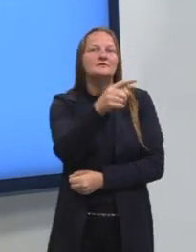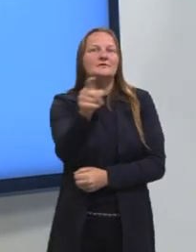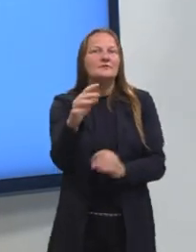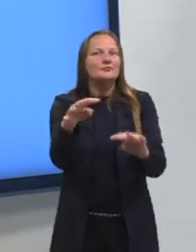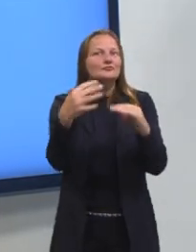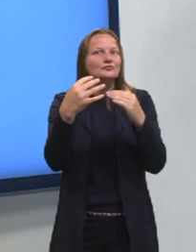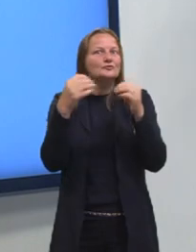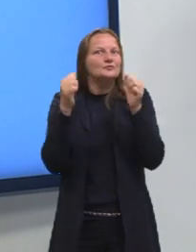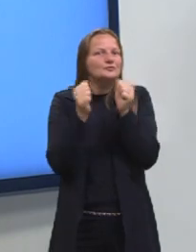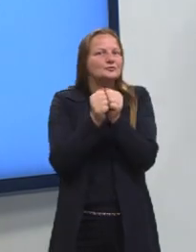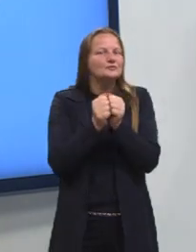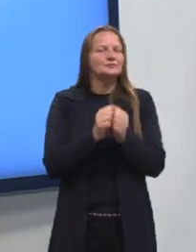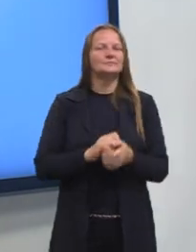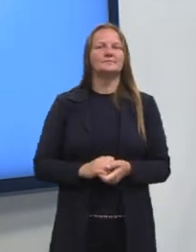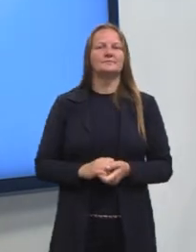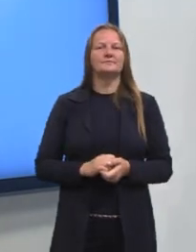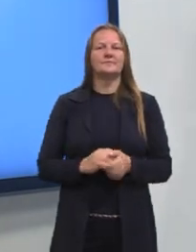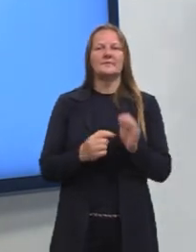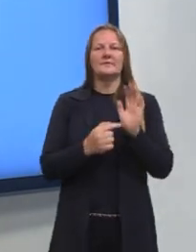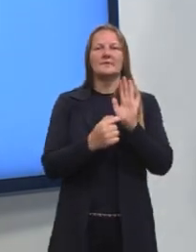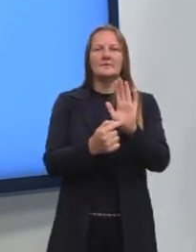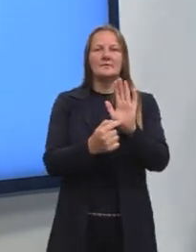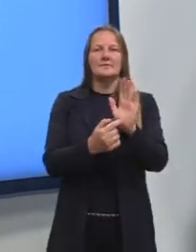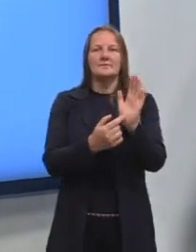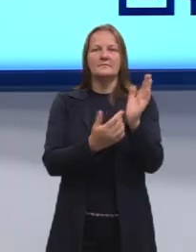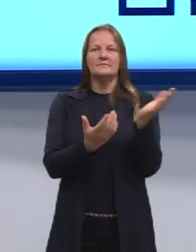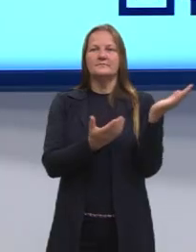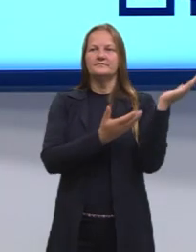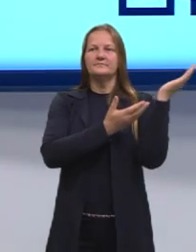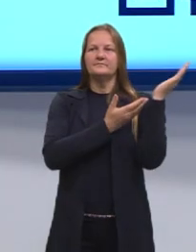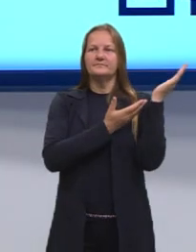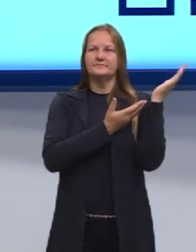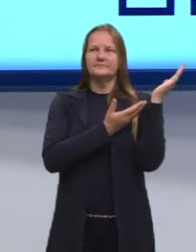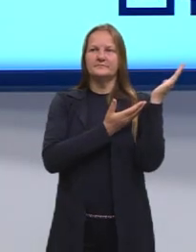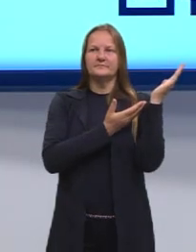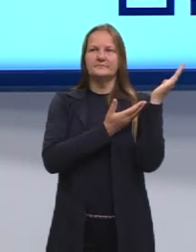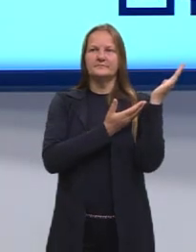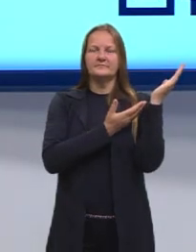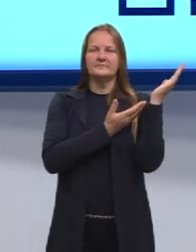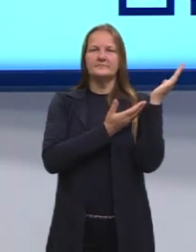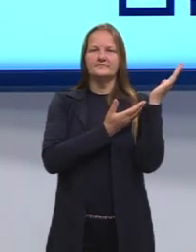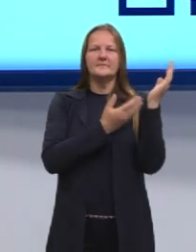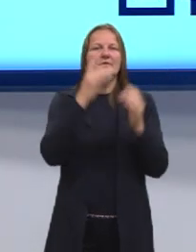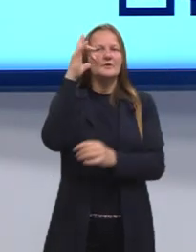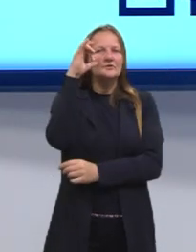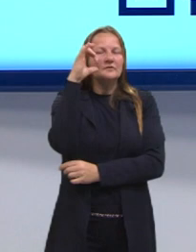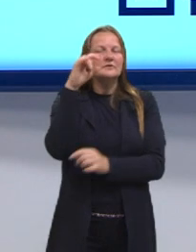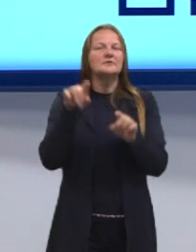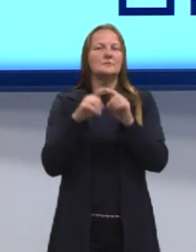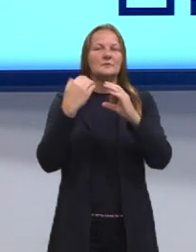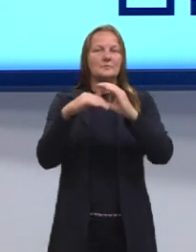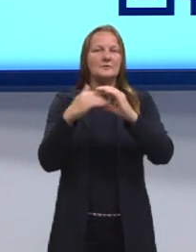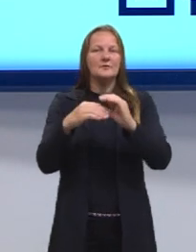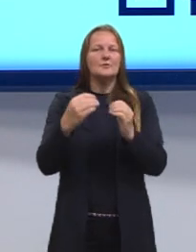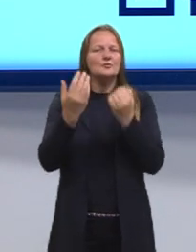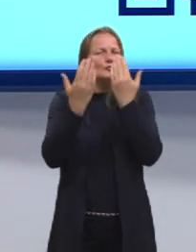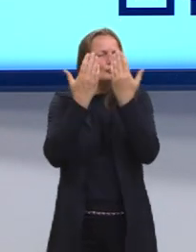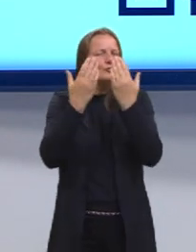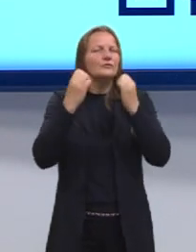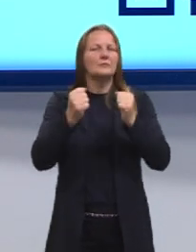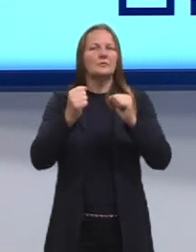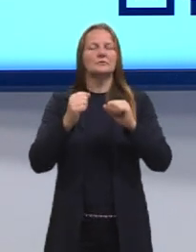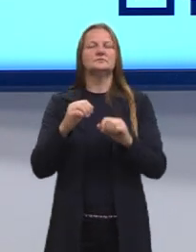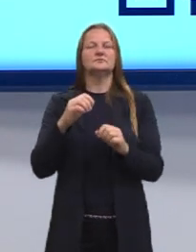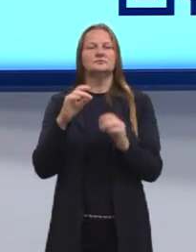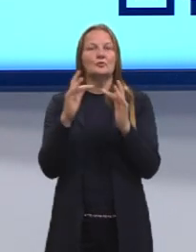Eu deixo aqui para vocês o Instagram e também o e-mail, se vocês tiverem dúvidas, ainda dá tempo de mandar mensagem,